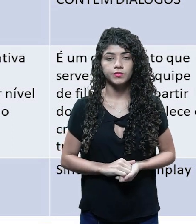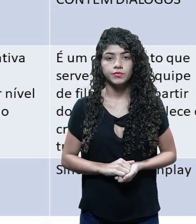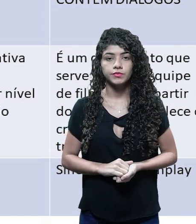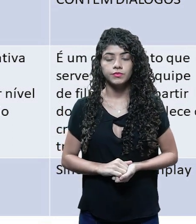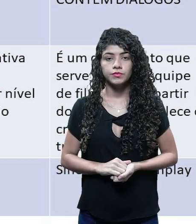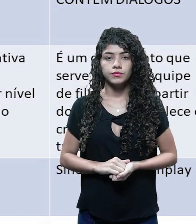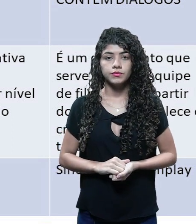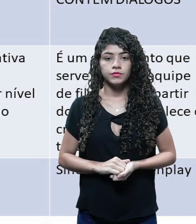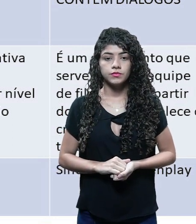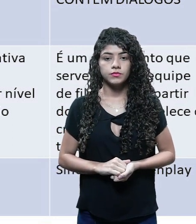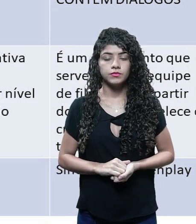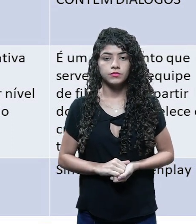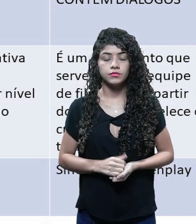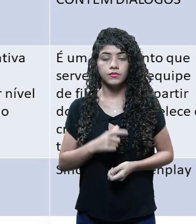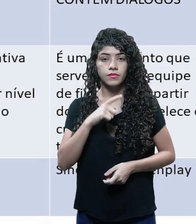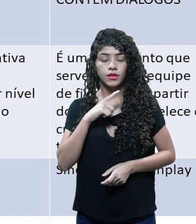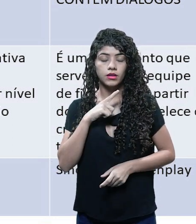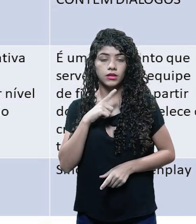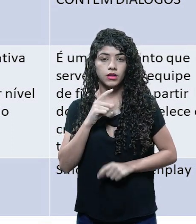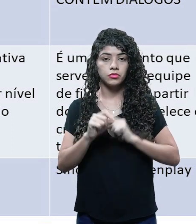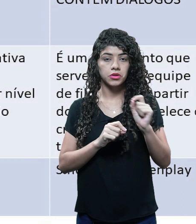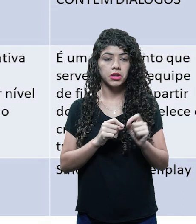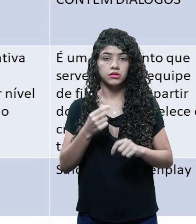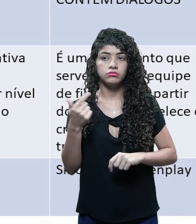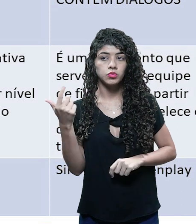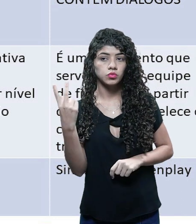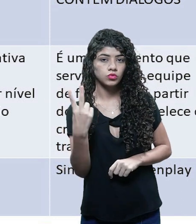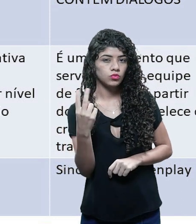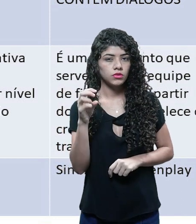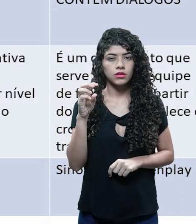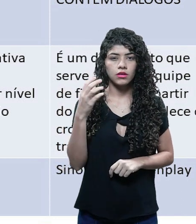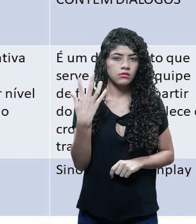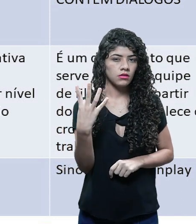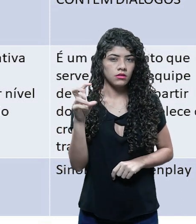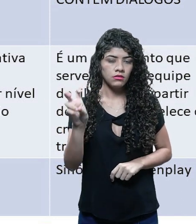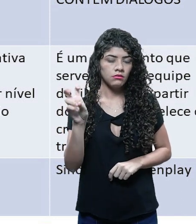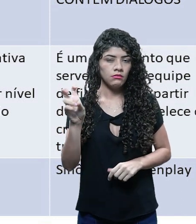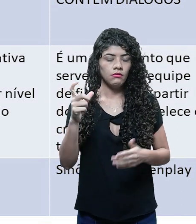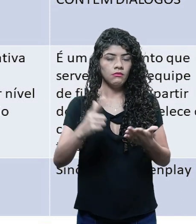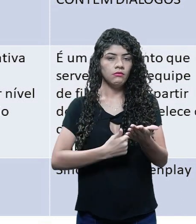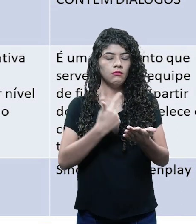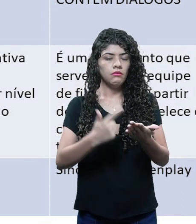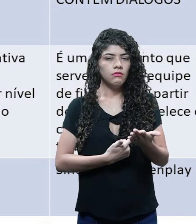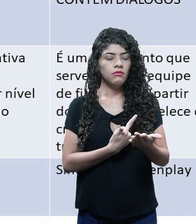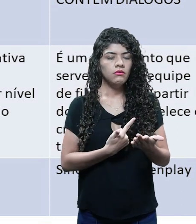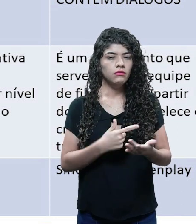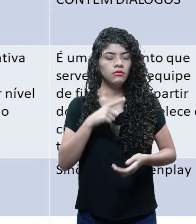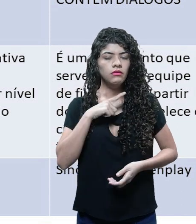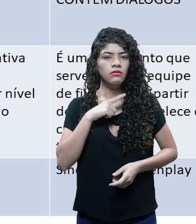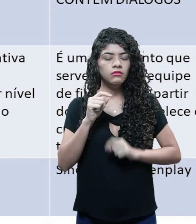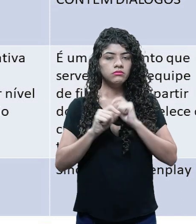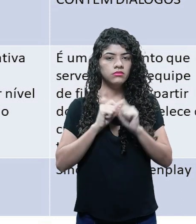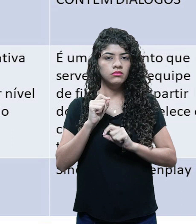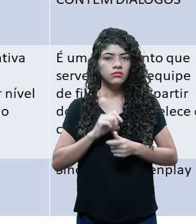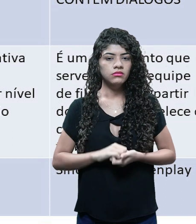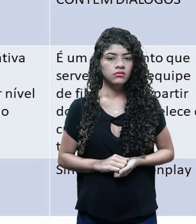argumento tem mais ou menos de duas a cinco páginas, certo? Ele